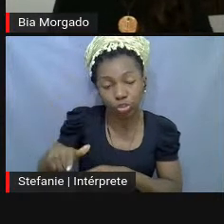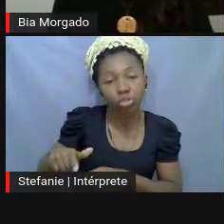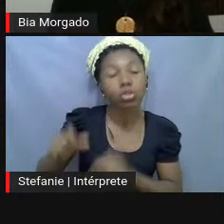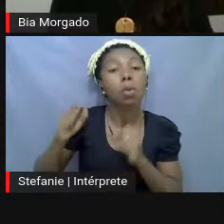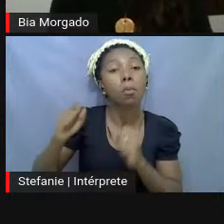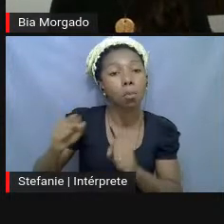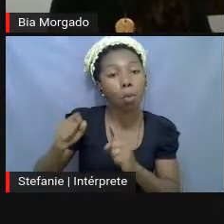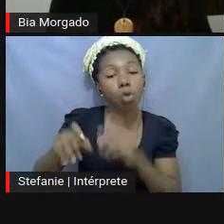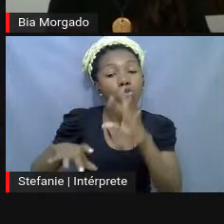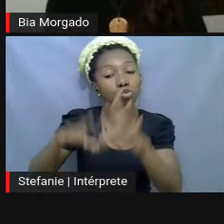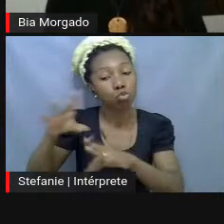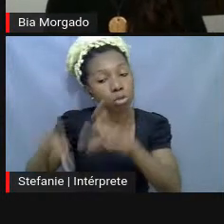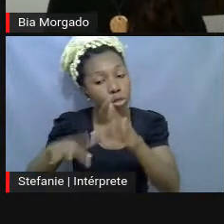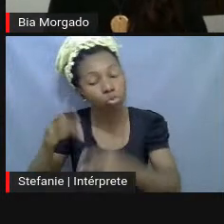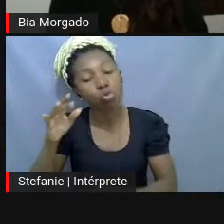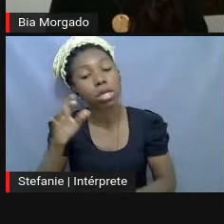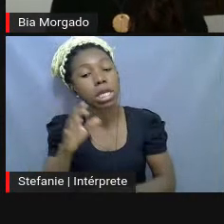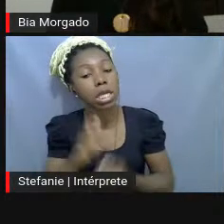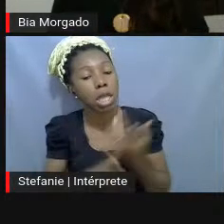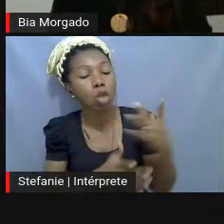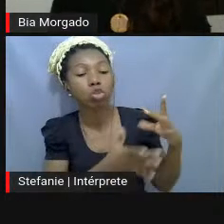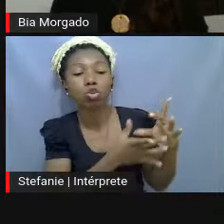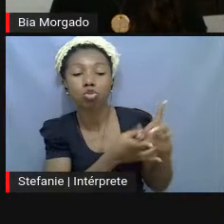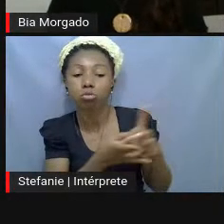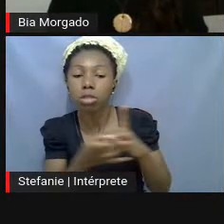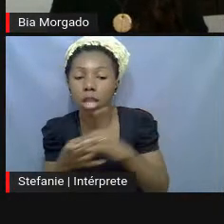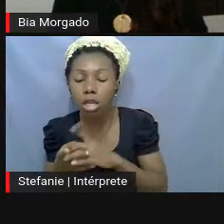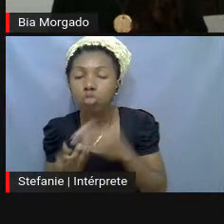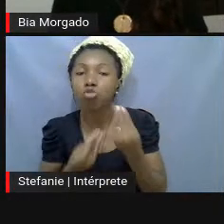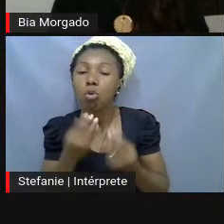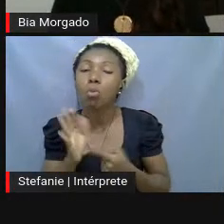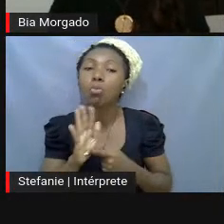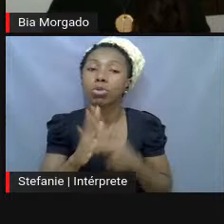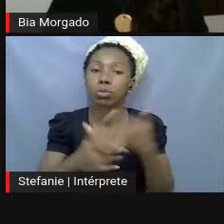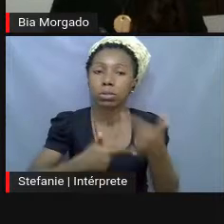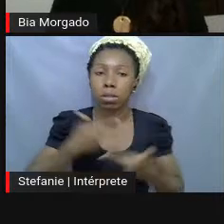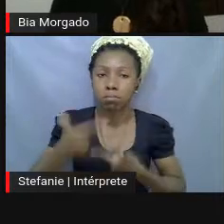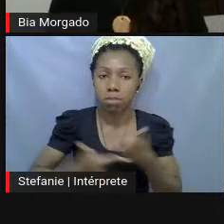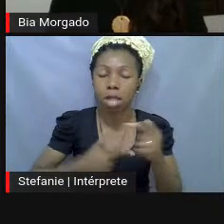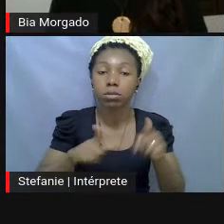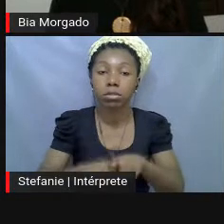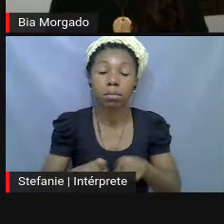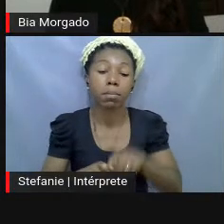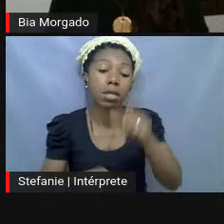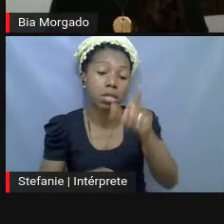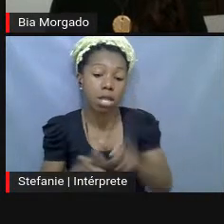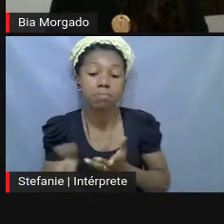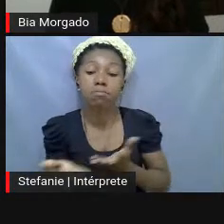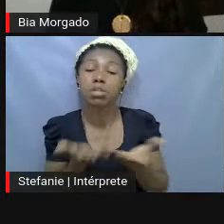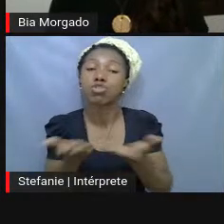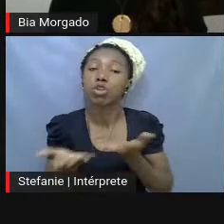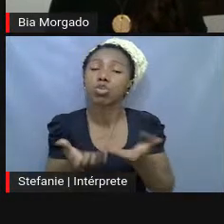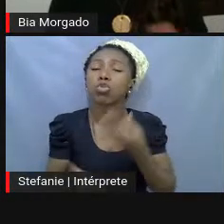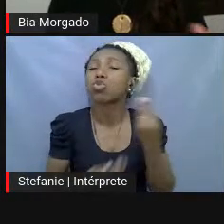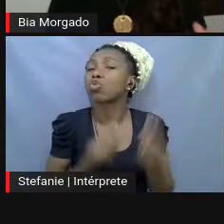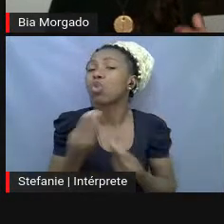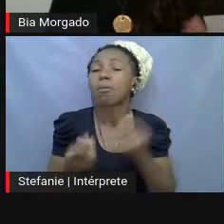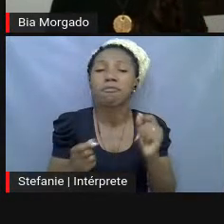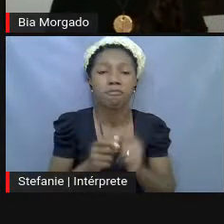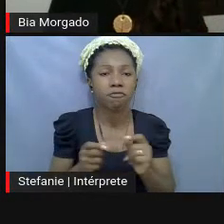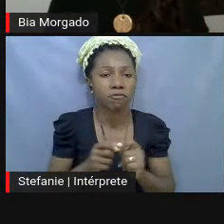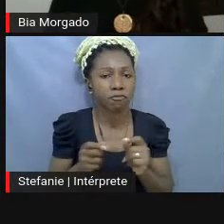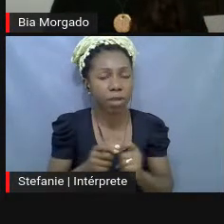curador criando o contexto de exibição do seu trabalho. Como que o mediador também pode estar nesse lugar? Um mediador,